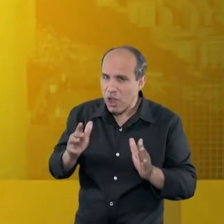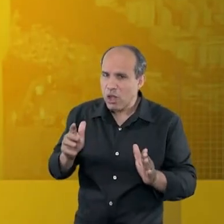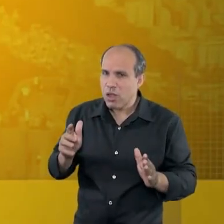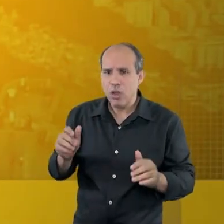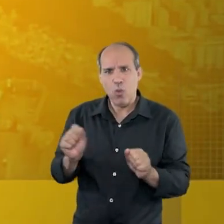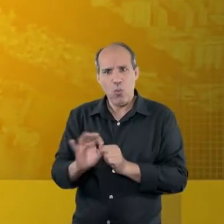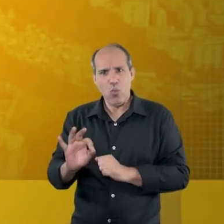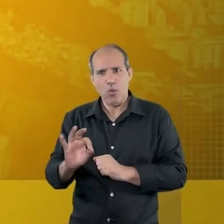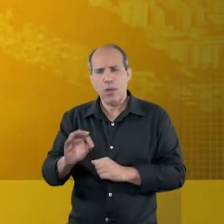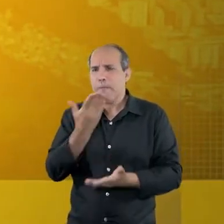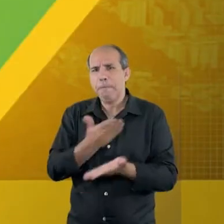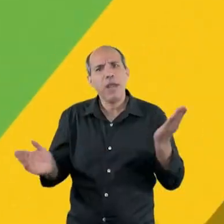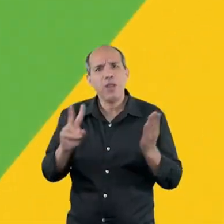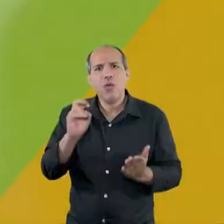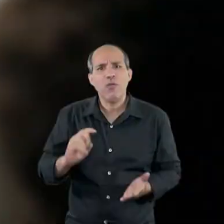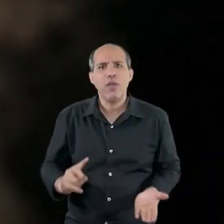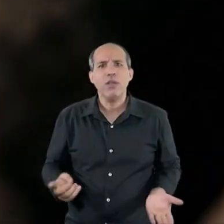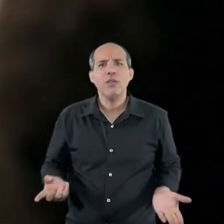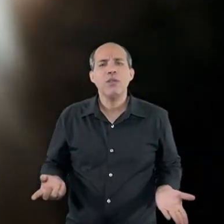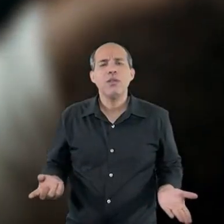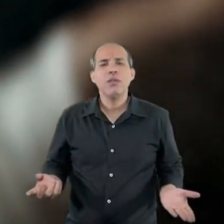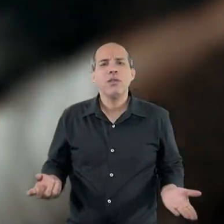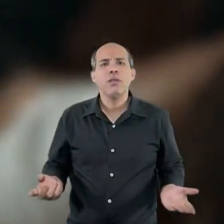Quem não fez, perdeu a vez.